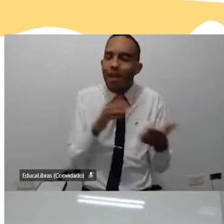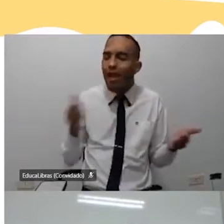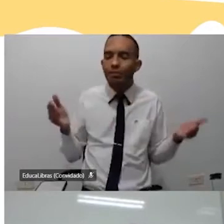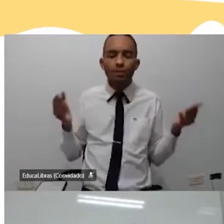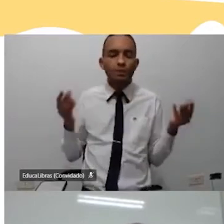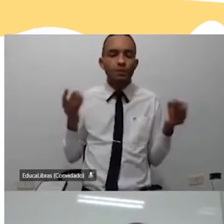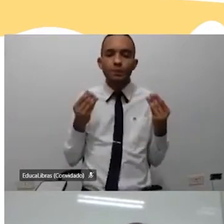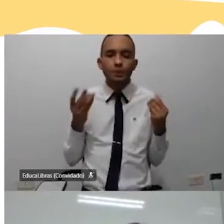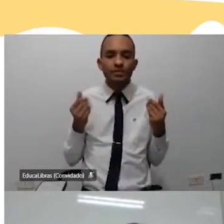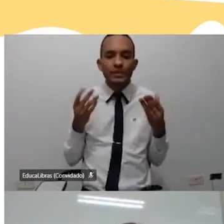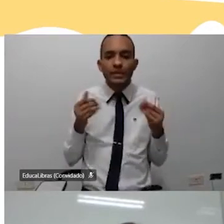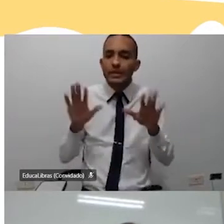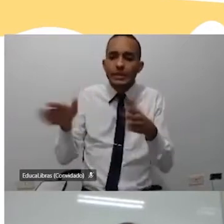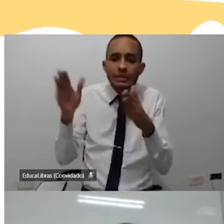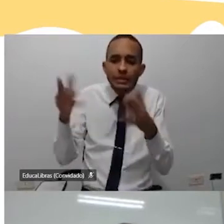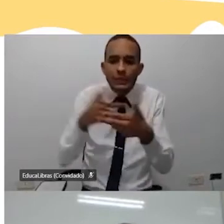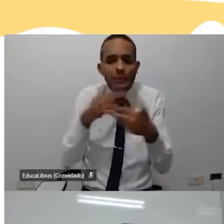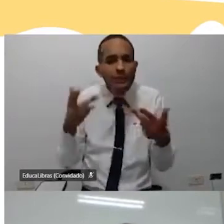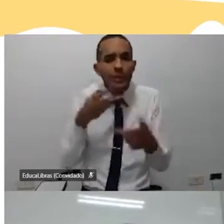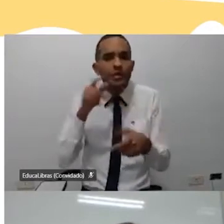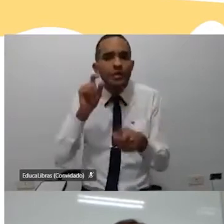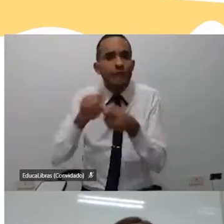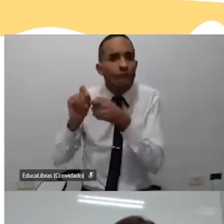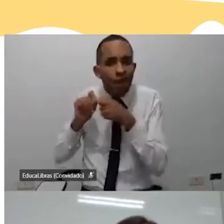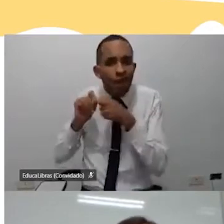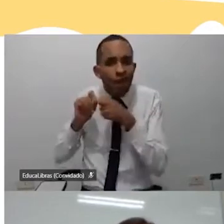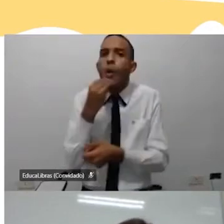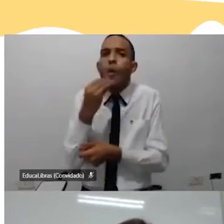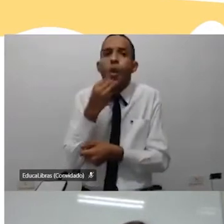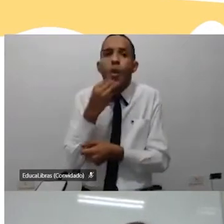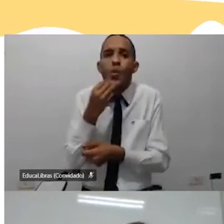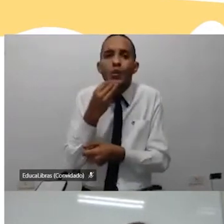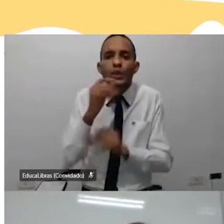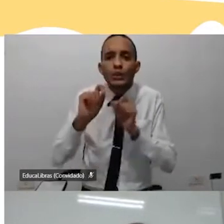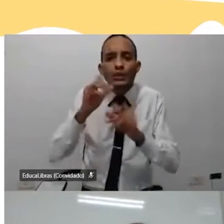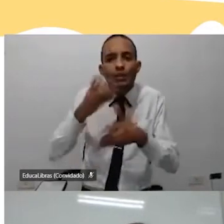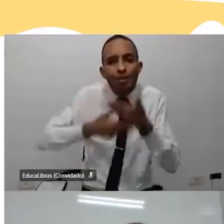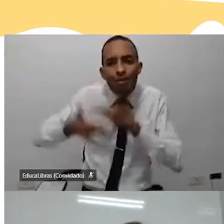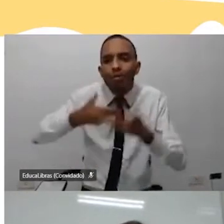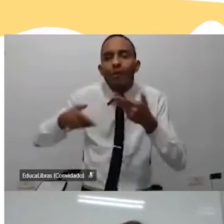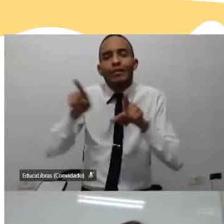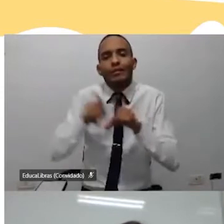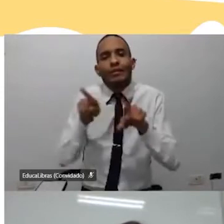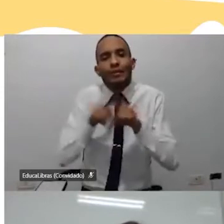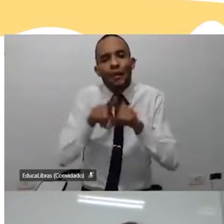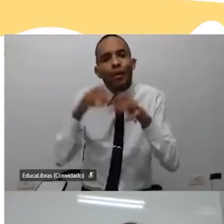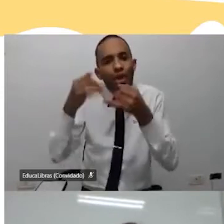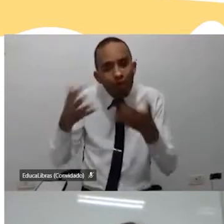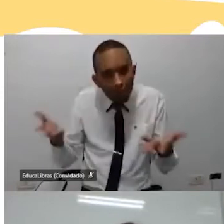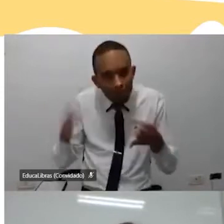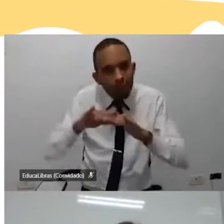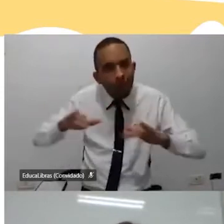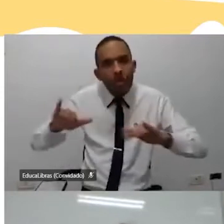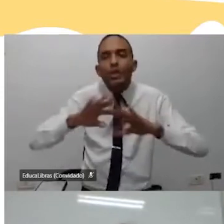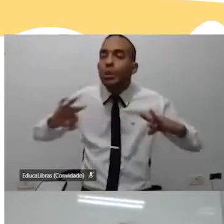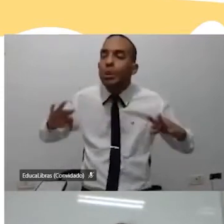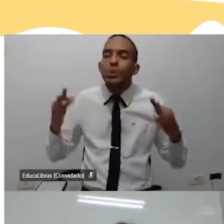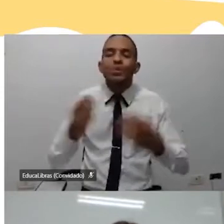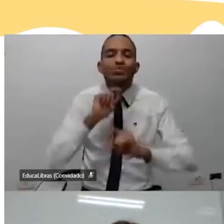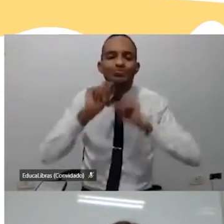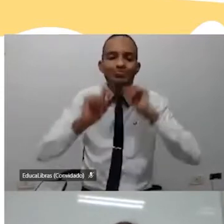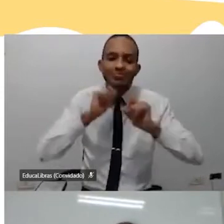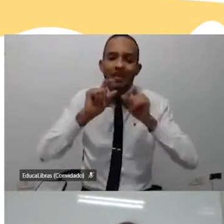até as provocações que eu faço, as oportunidades de interação que eu trago, tudo isso